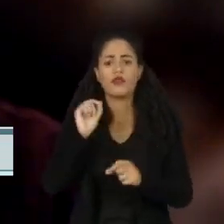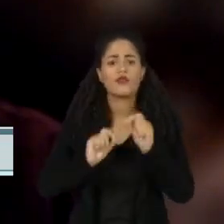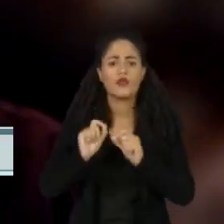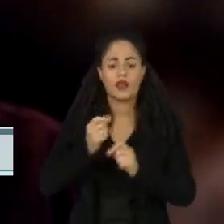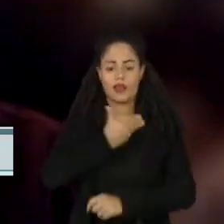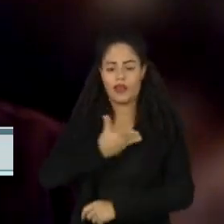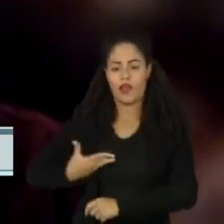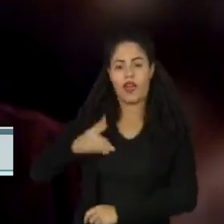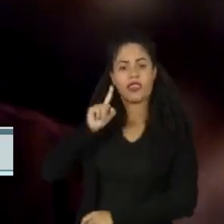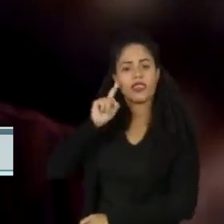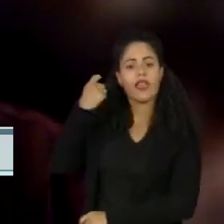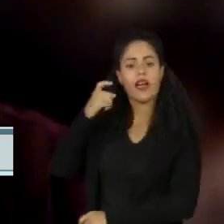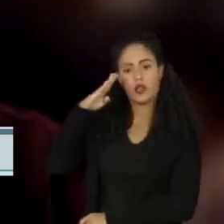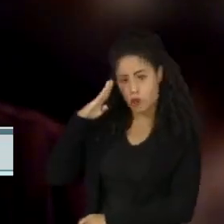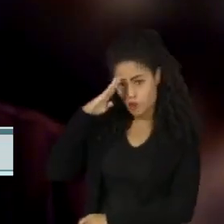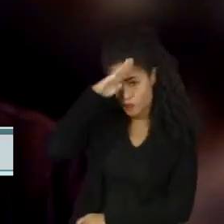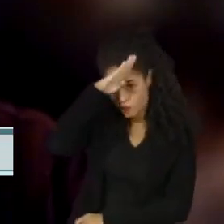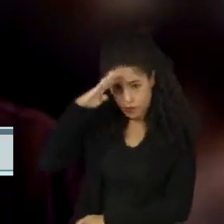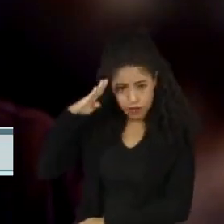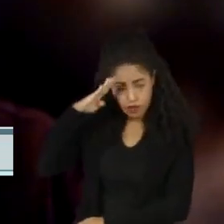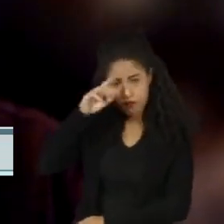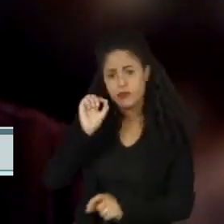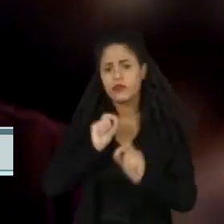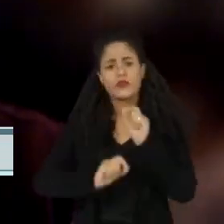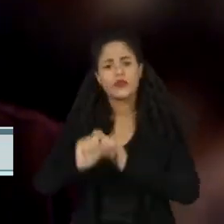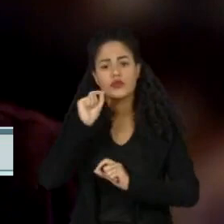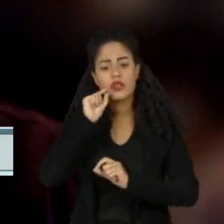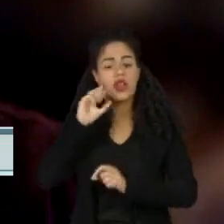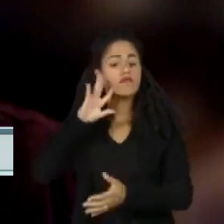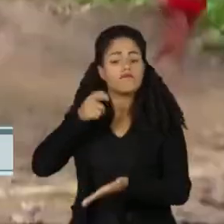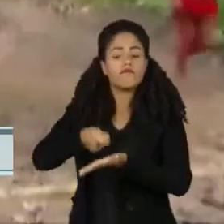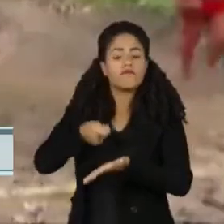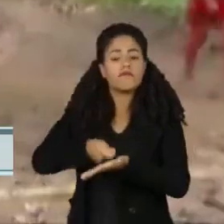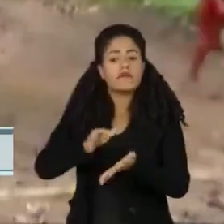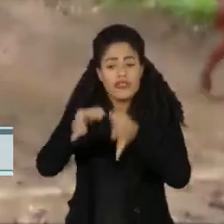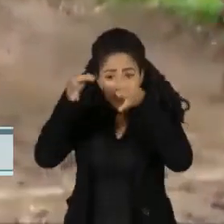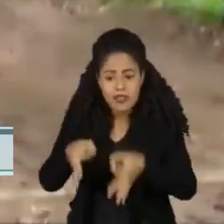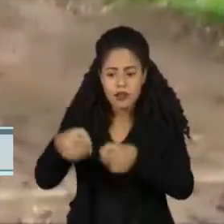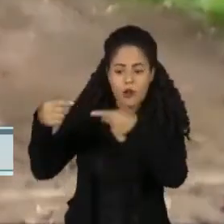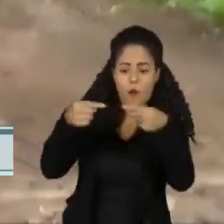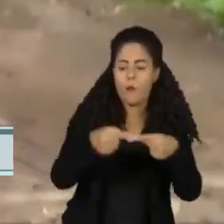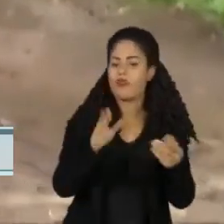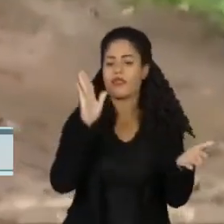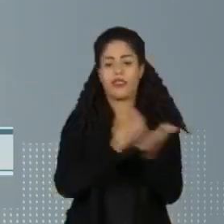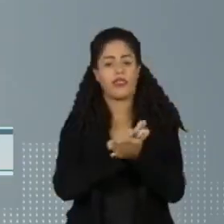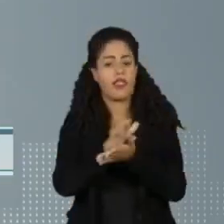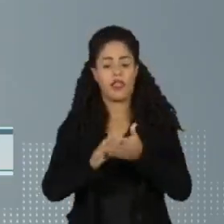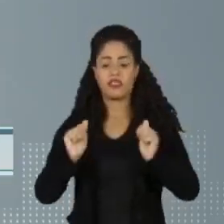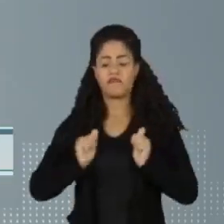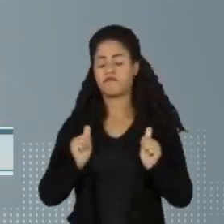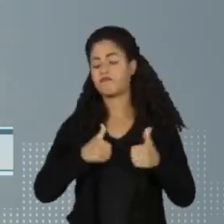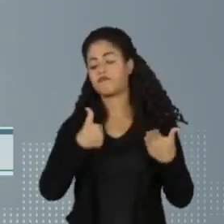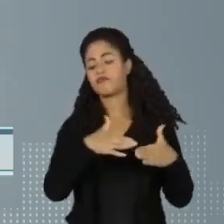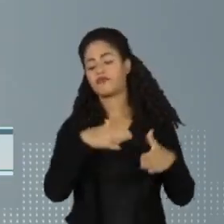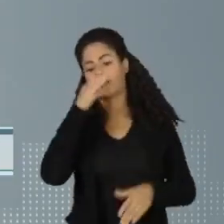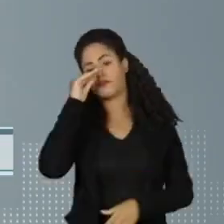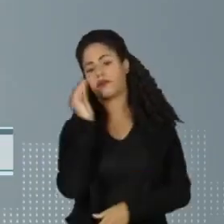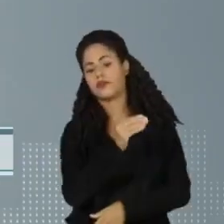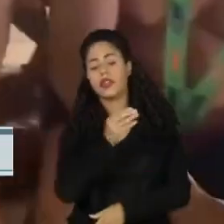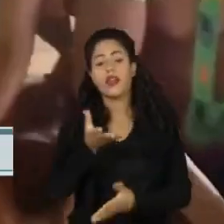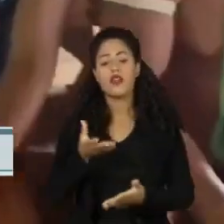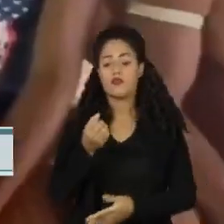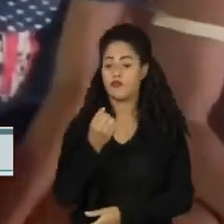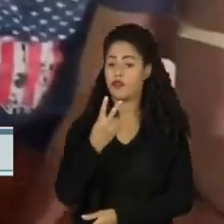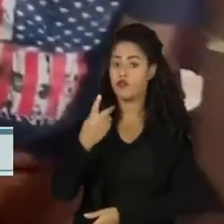antigo governo Bolsonaro, que não tomou as medidas cabíveis para evitar a tragédia. Mais de